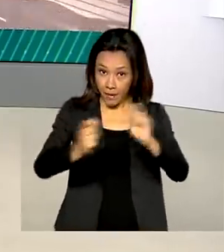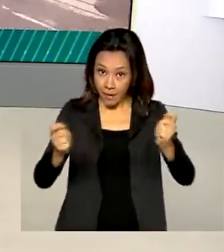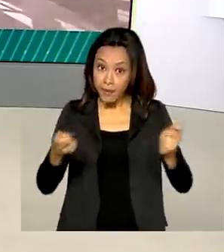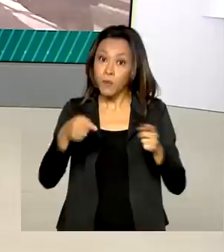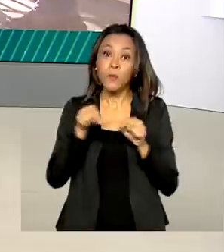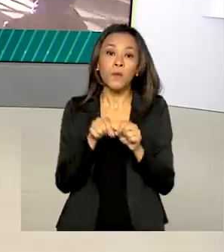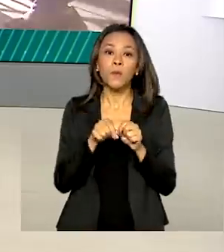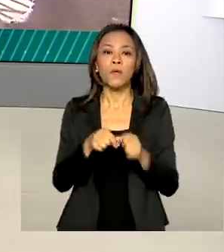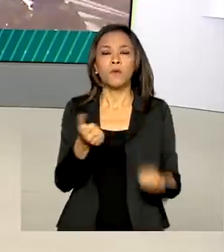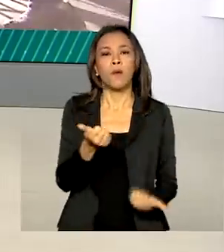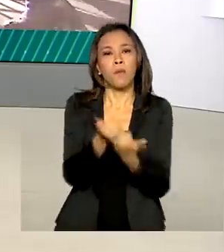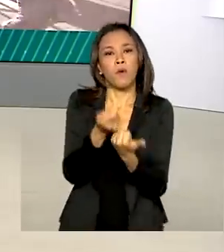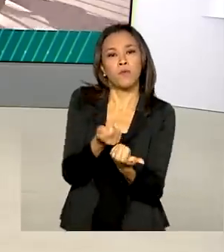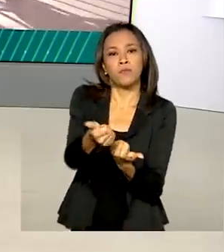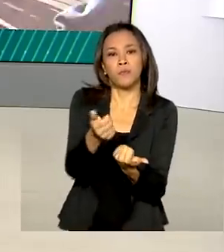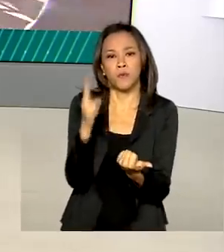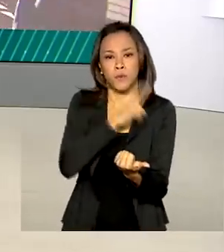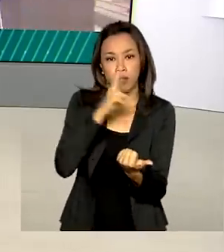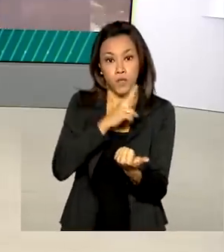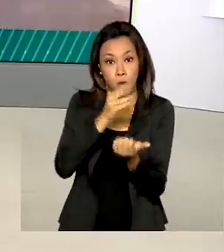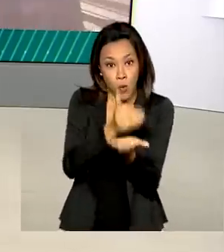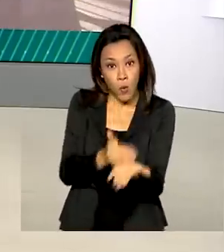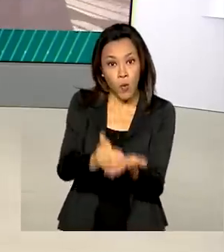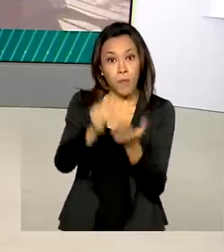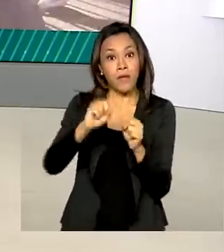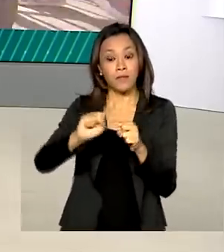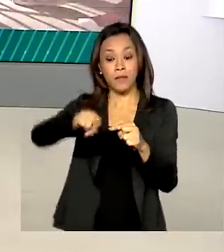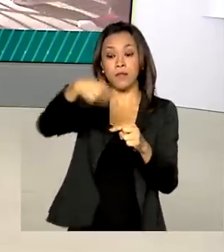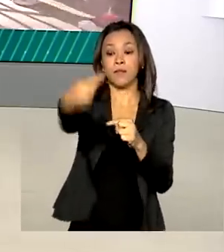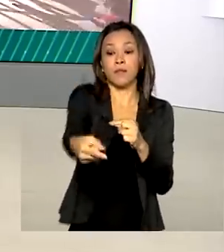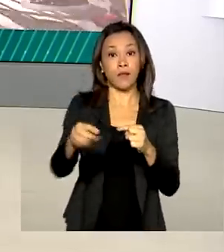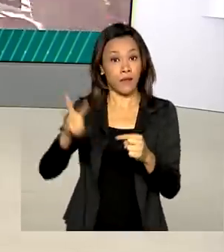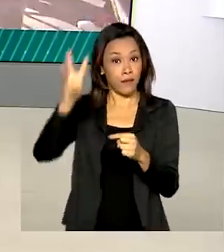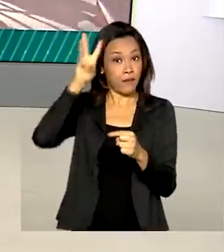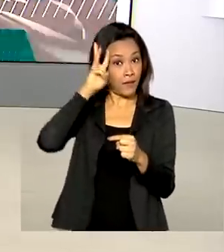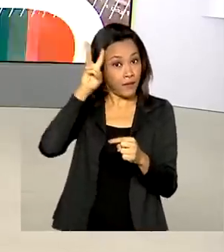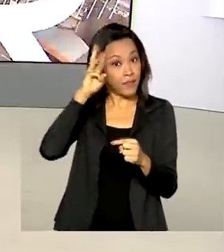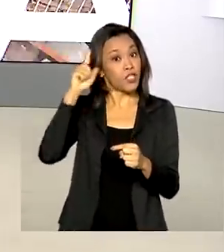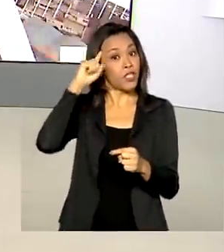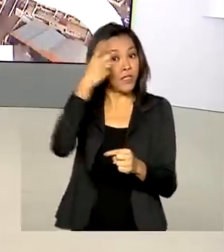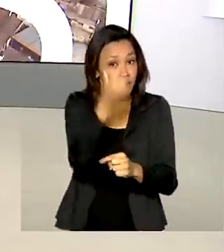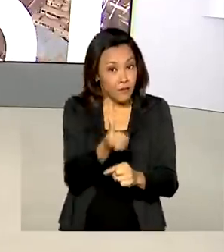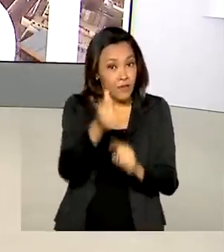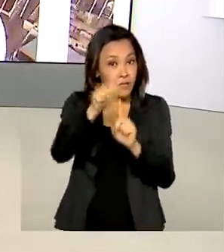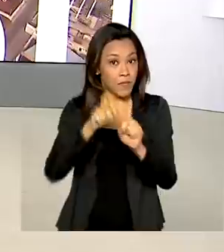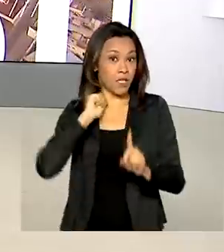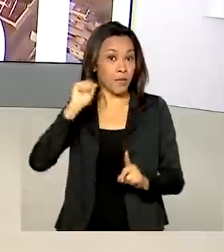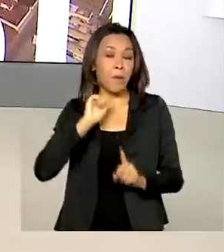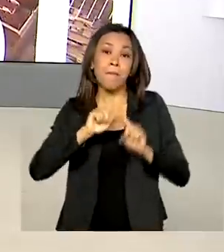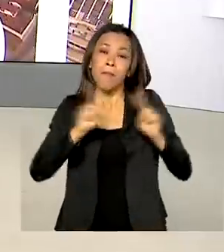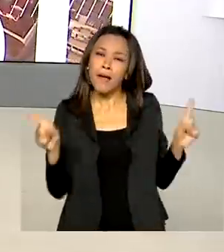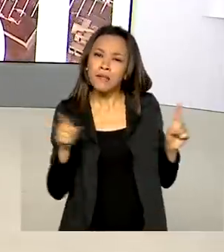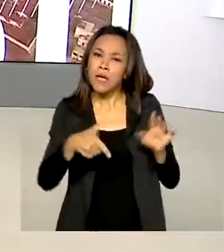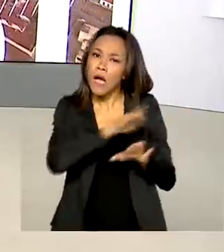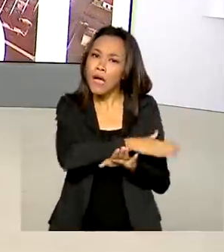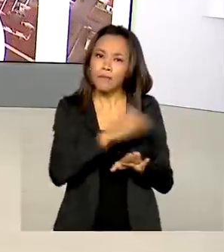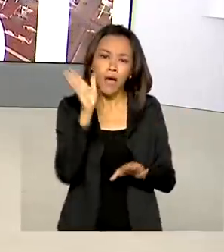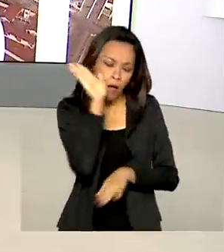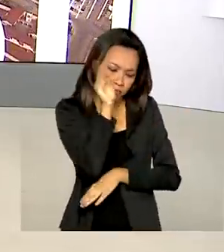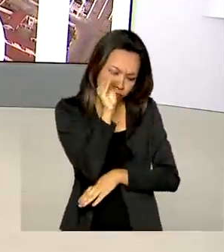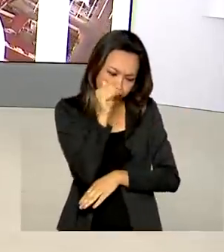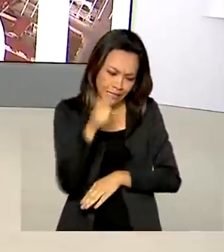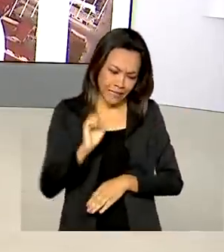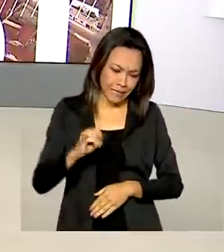emergencial começa na próxima terça-feira, dia 6 de abril. Mas a consulta pra saber se você tem direito ao benefício abre hoje.